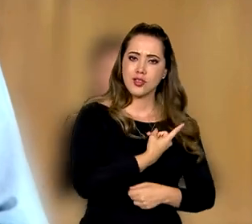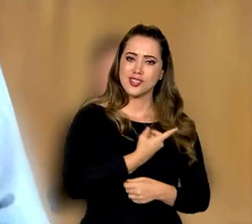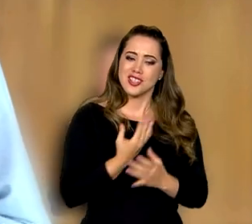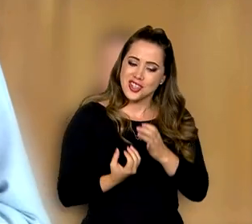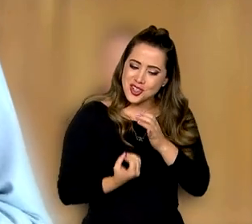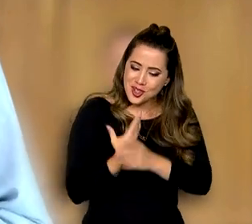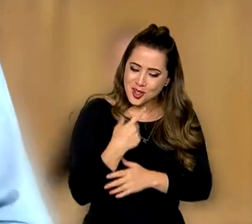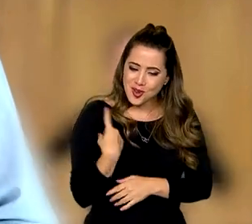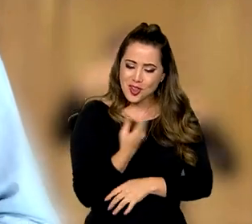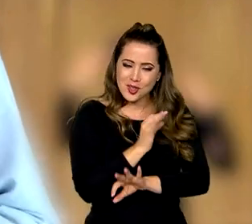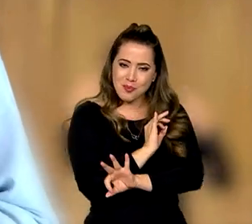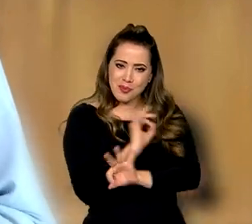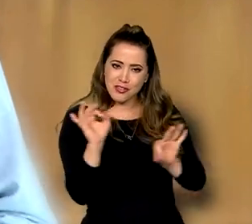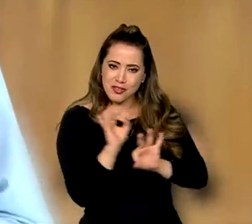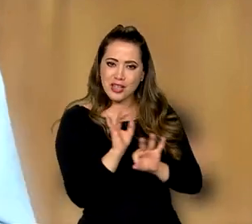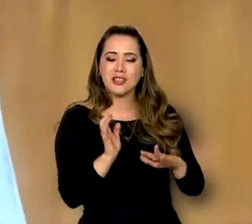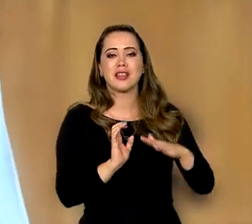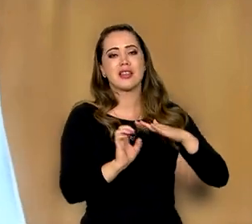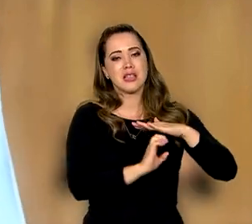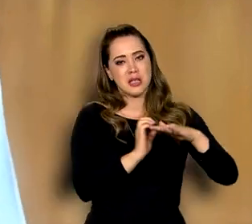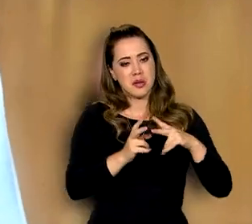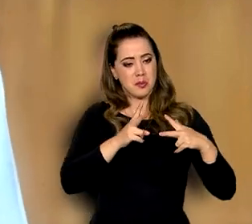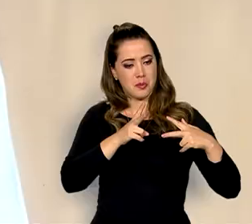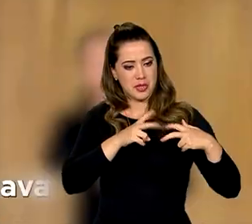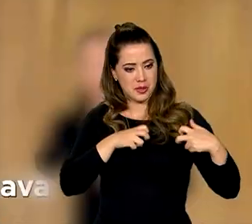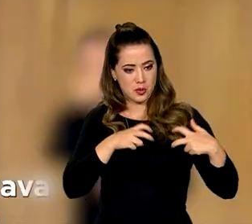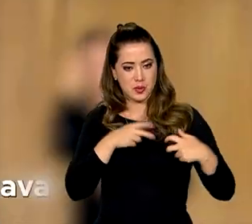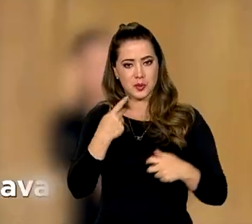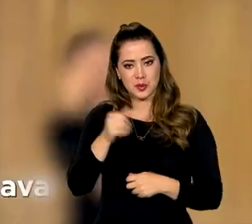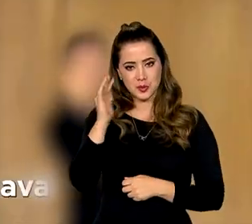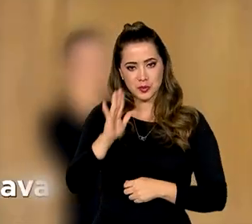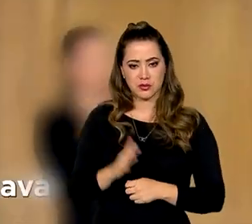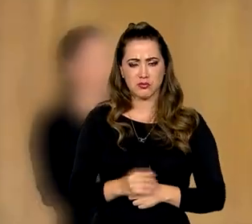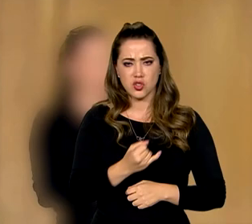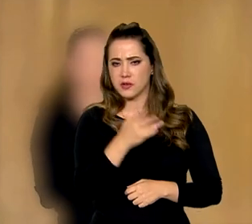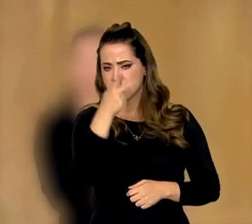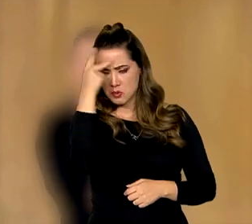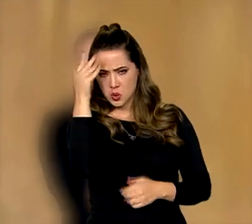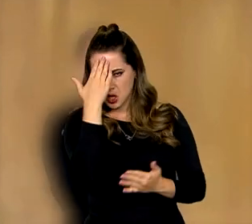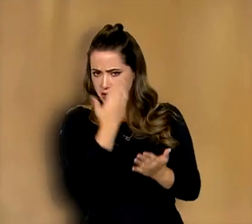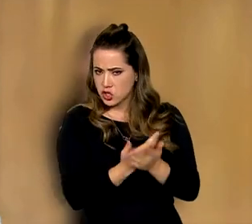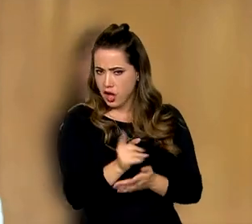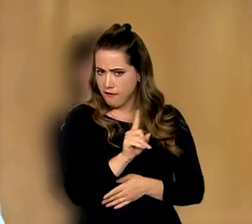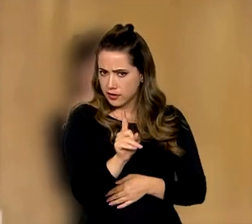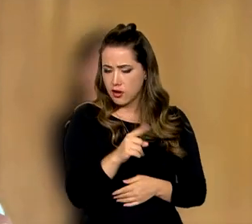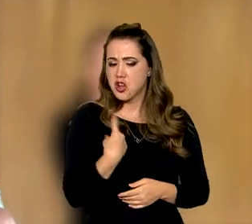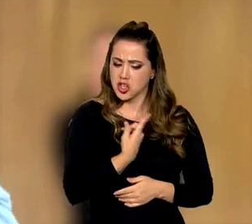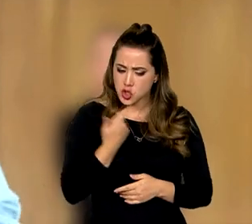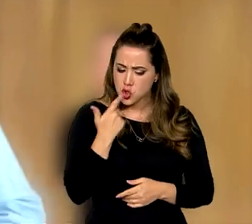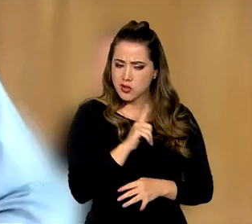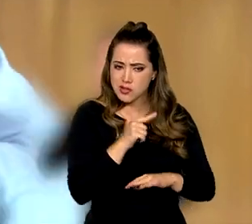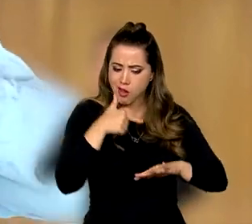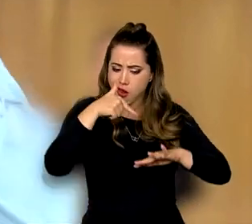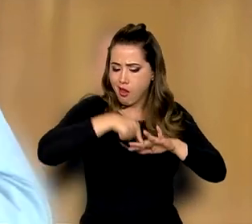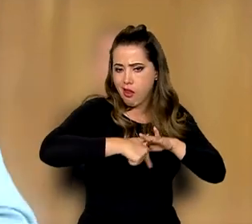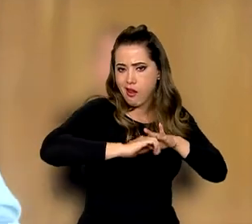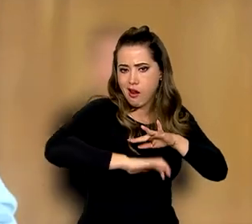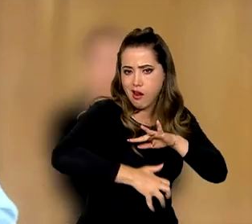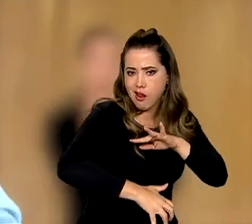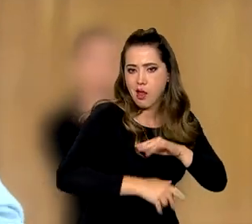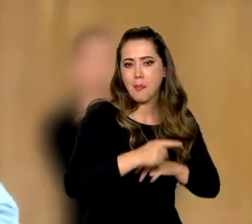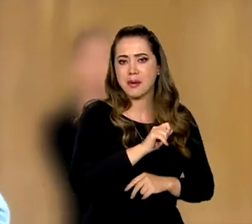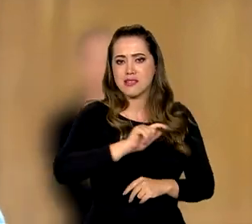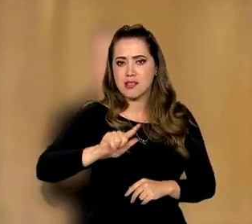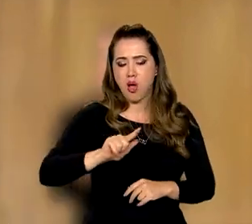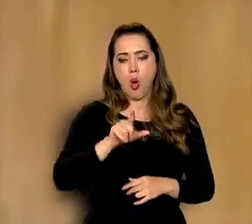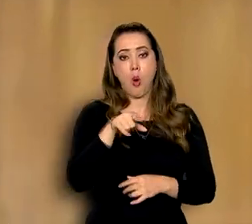nossa mais extraordinária empresa brasileira. Muita gente não acreditava que a gente ia conseguir explorar o pré-sal, que era muito